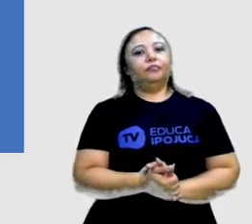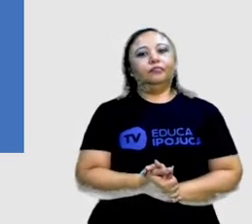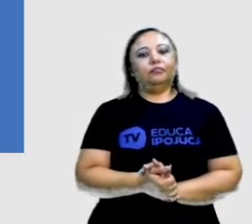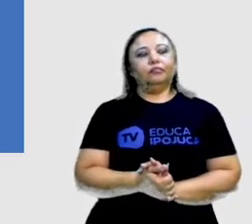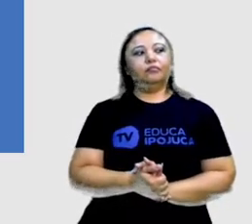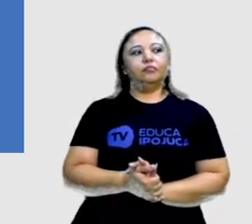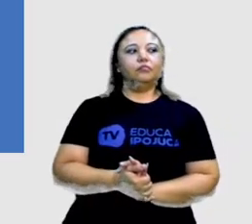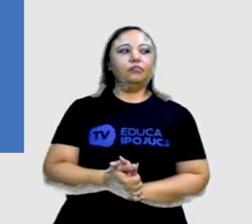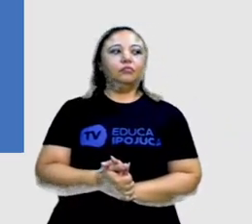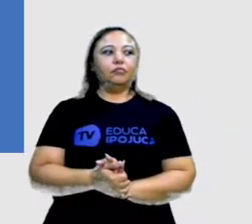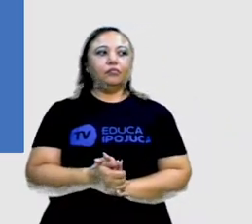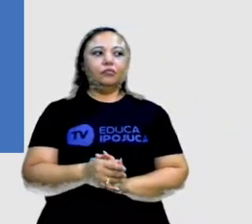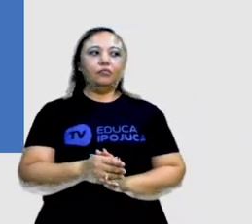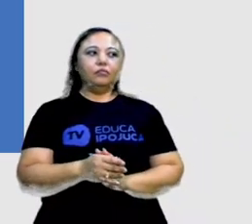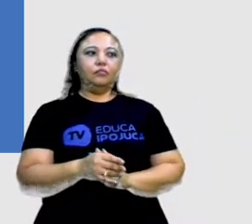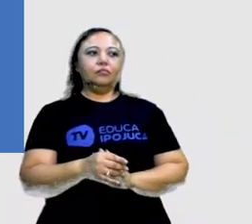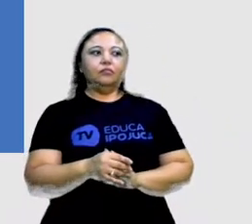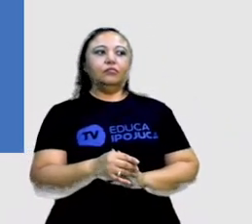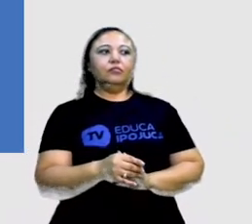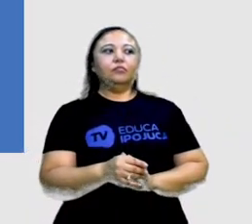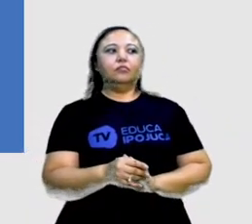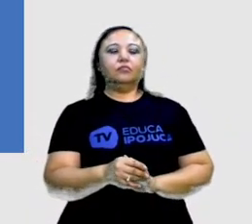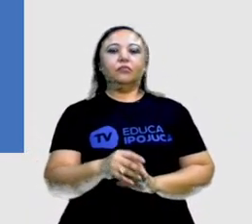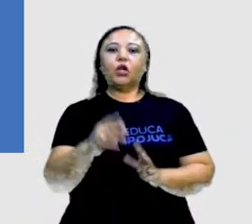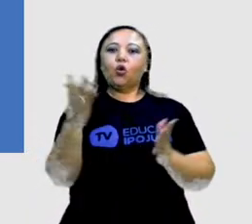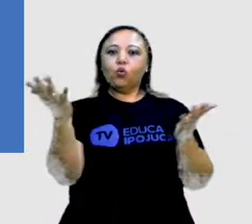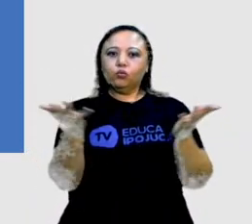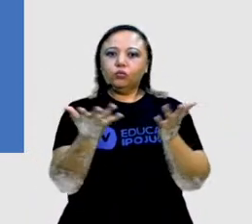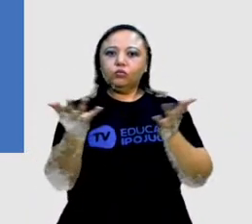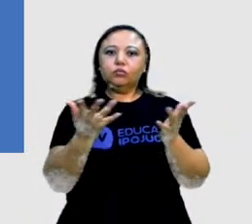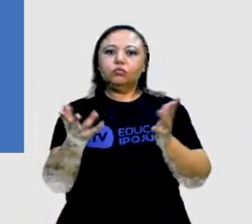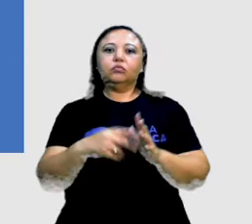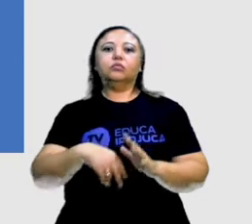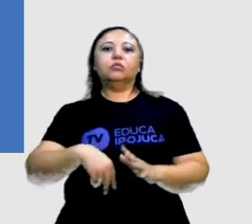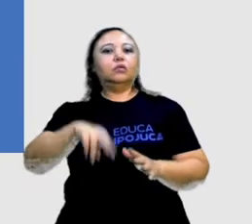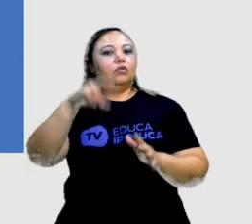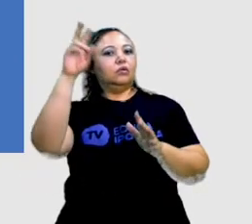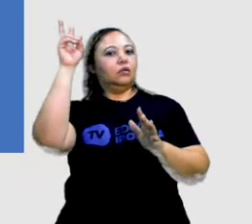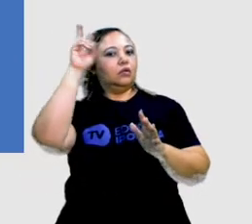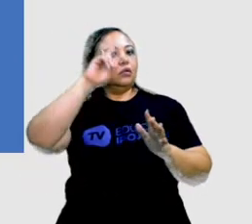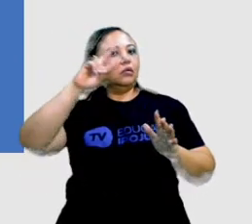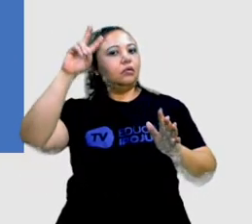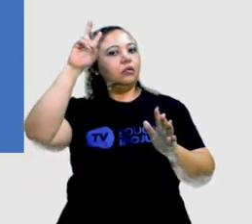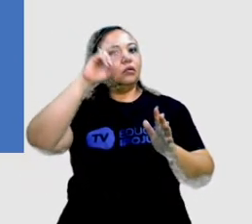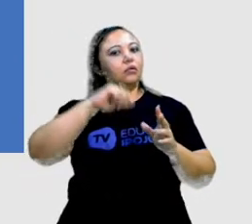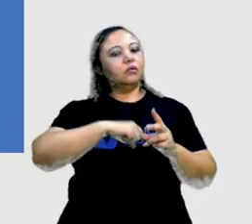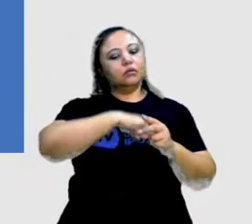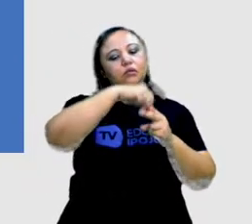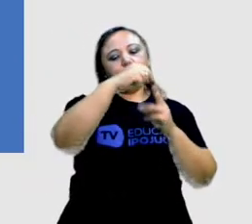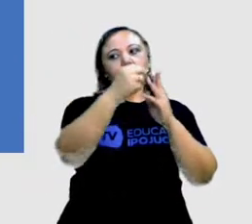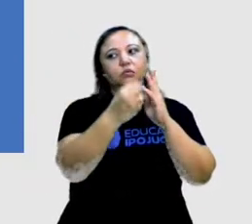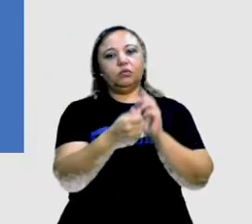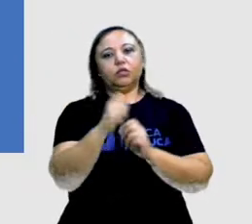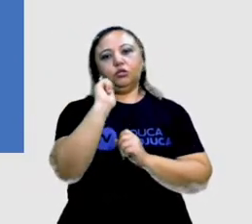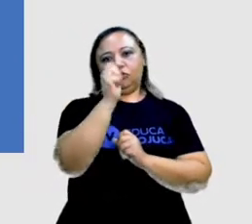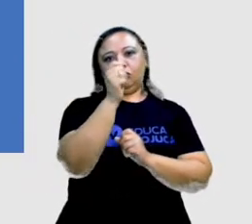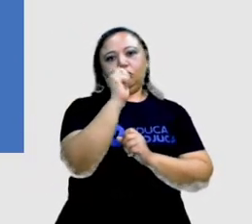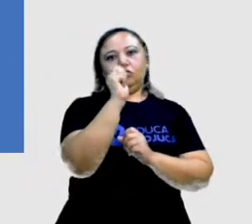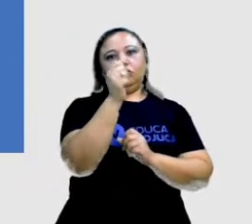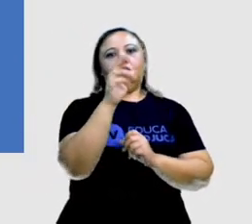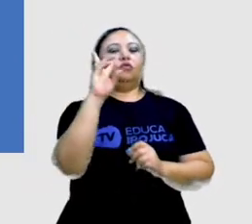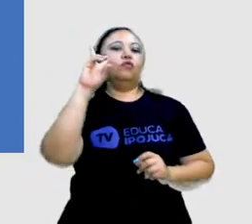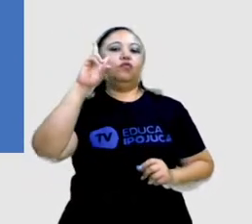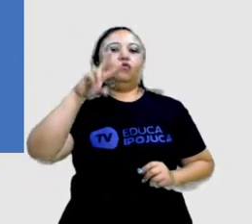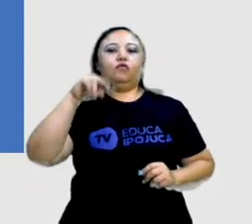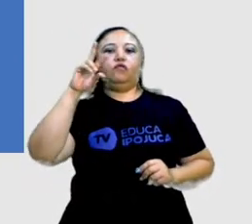Olá pessoal. A nossa leitura de hoje vai tratar da história das Três Pipas do Vovô. É uma crônica